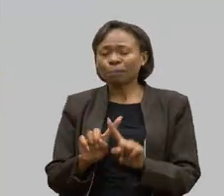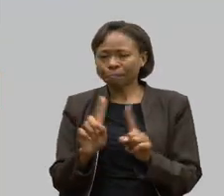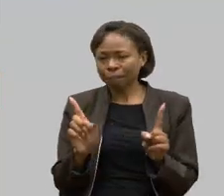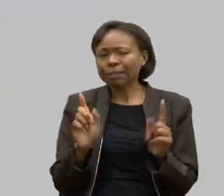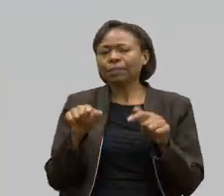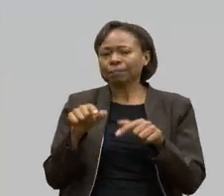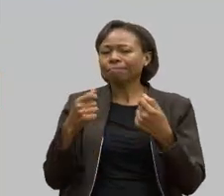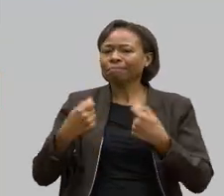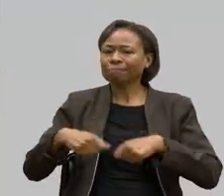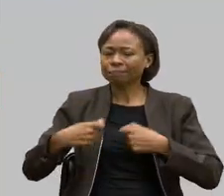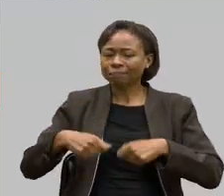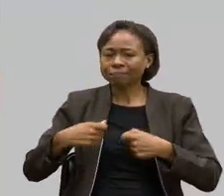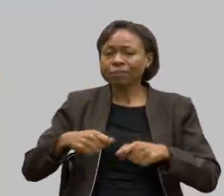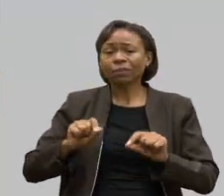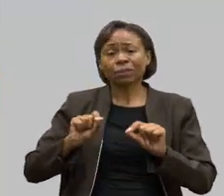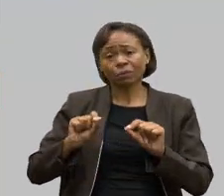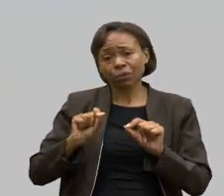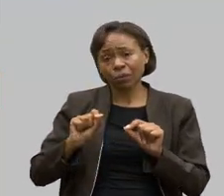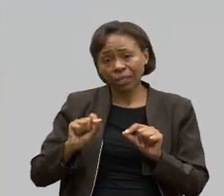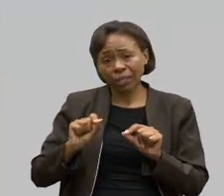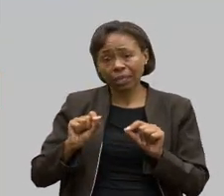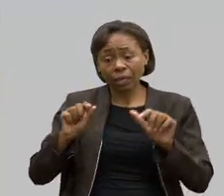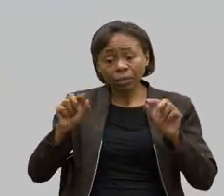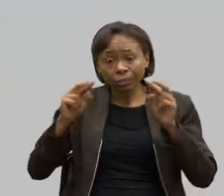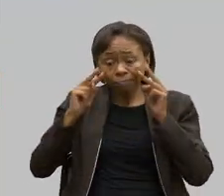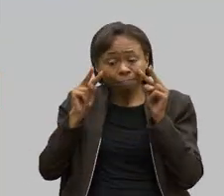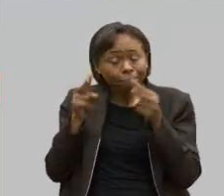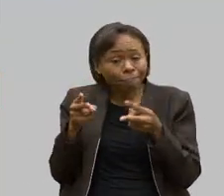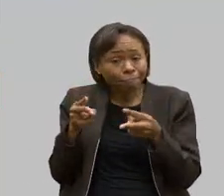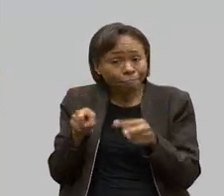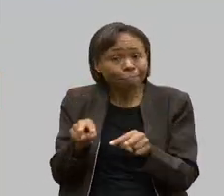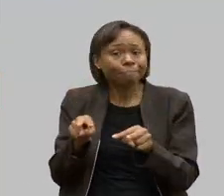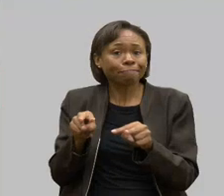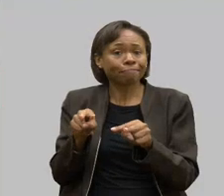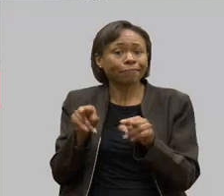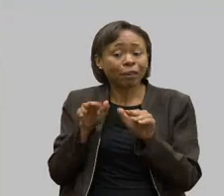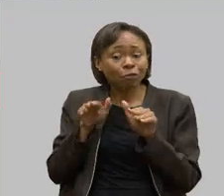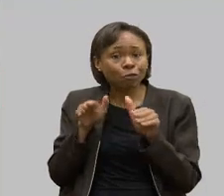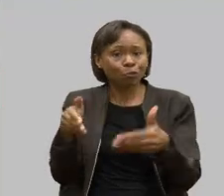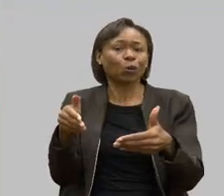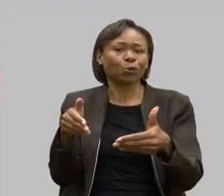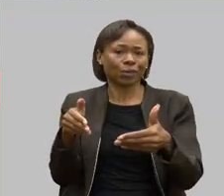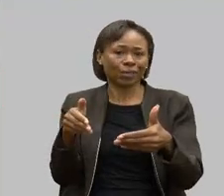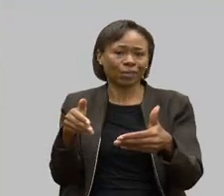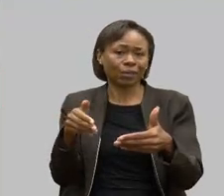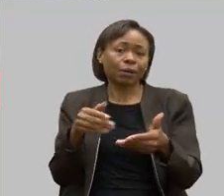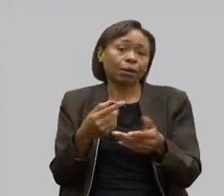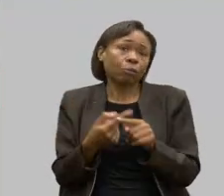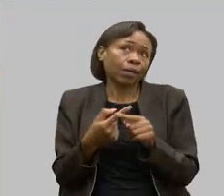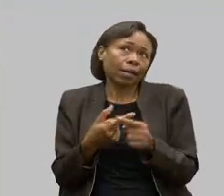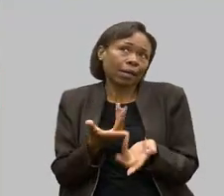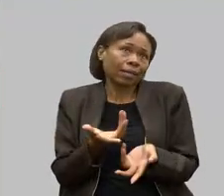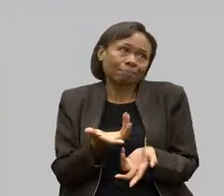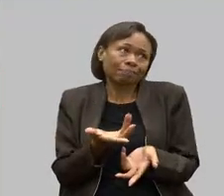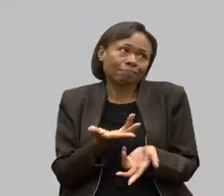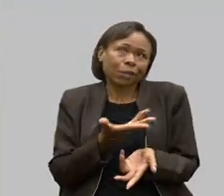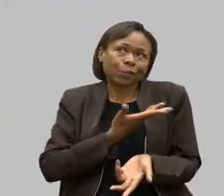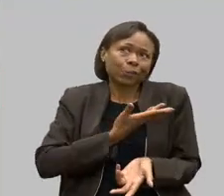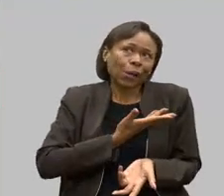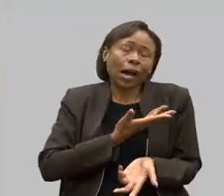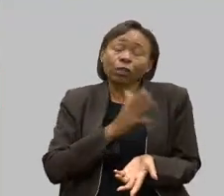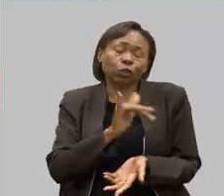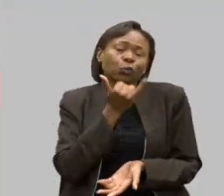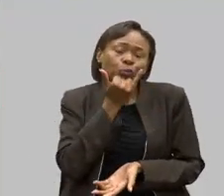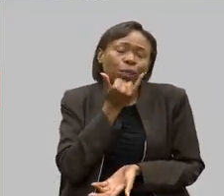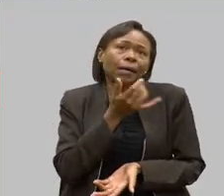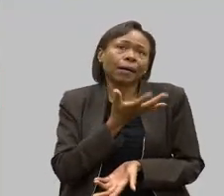carece de uma atenção específica justamente pela falta de equipamentos públicos. é inegável